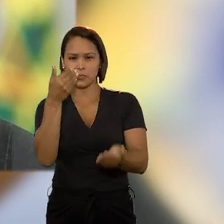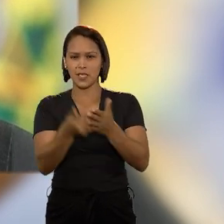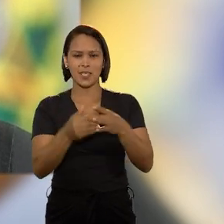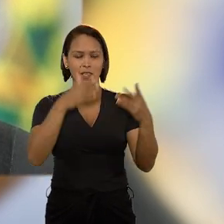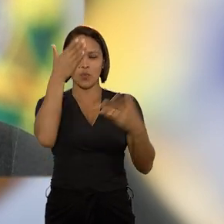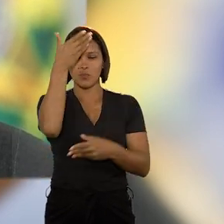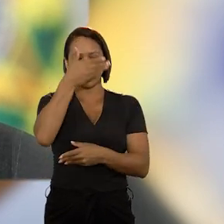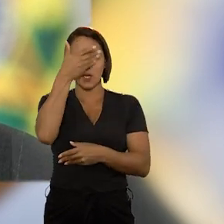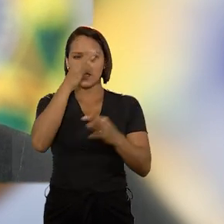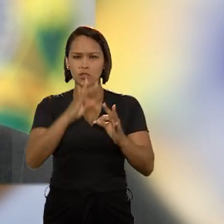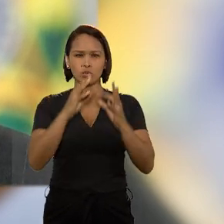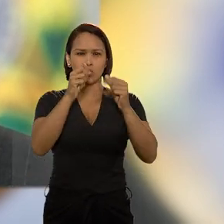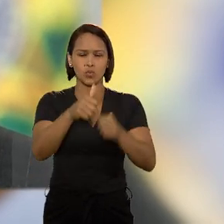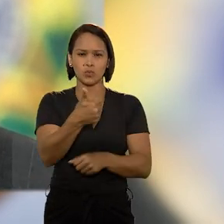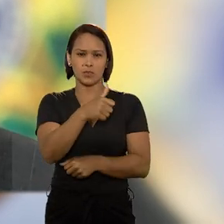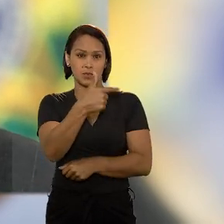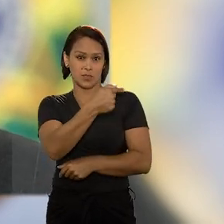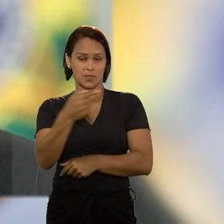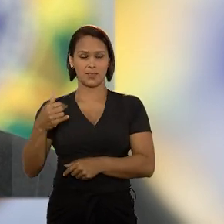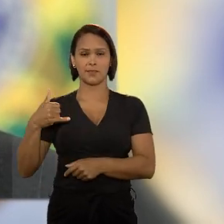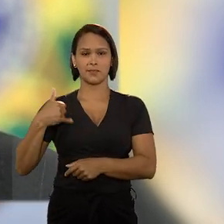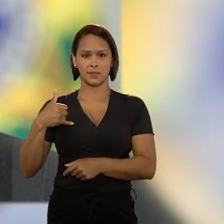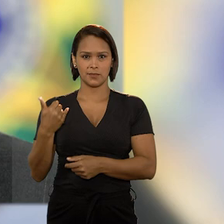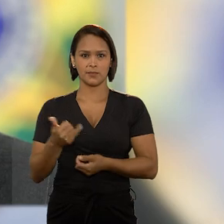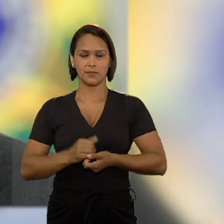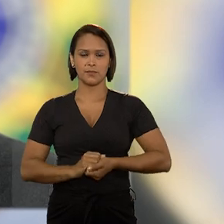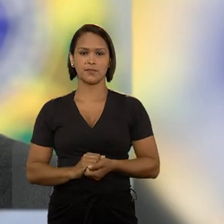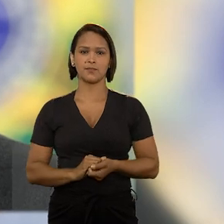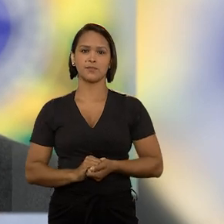completamente a visão aos 17 anos.